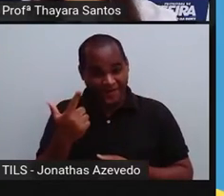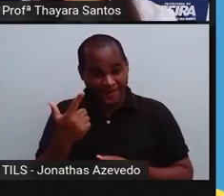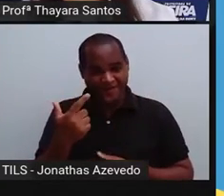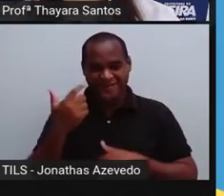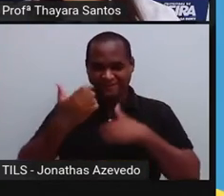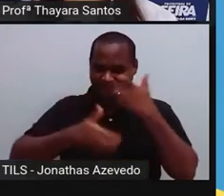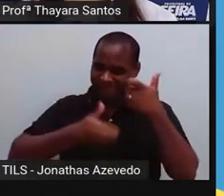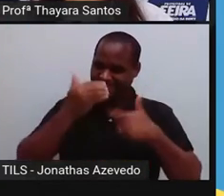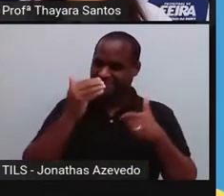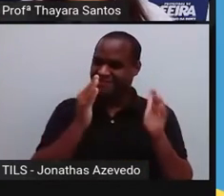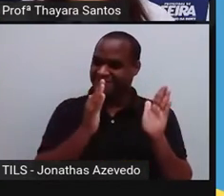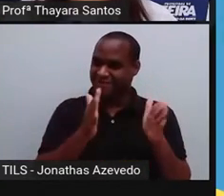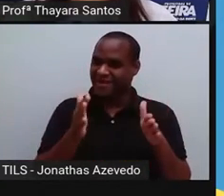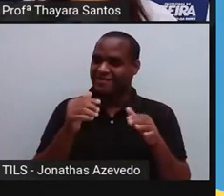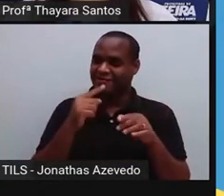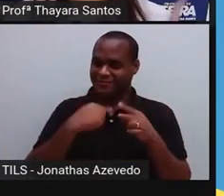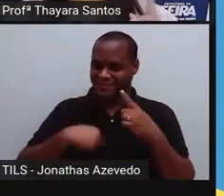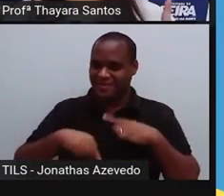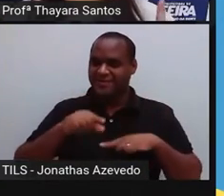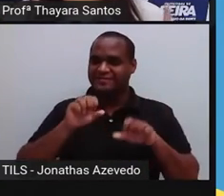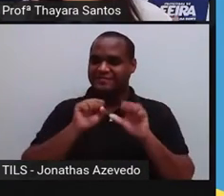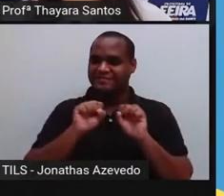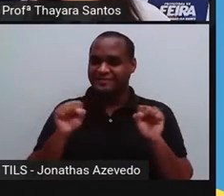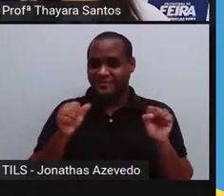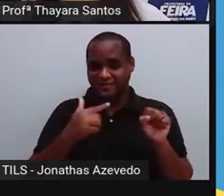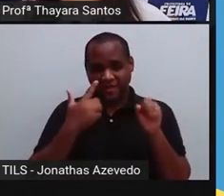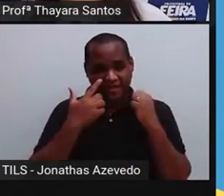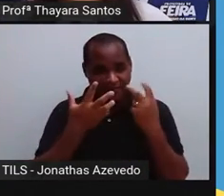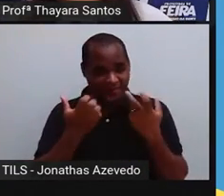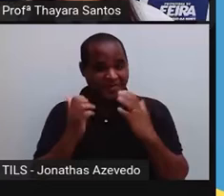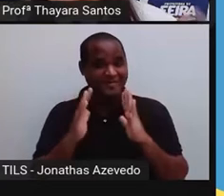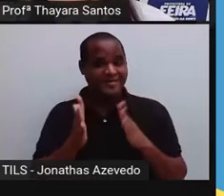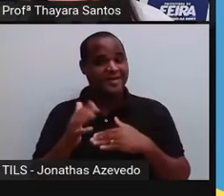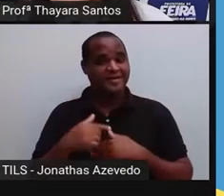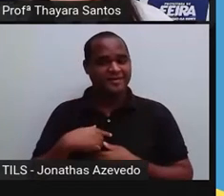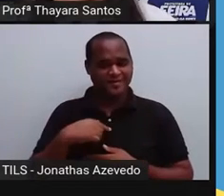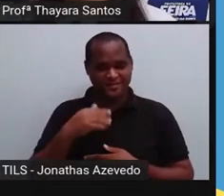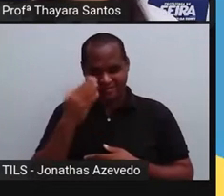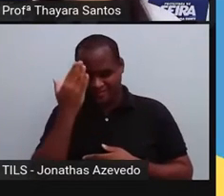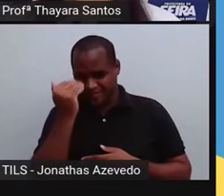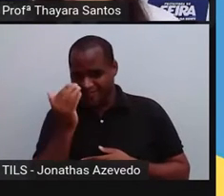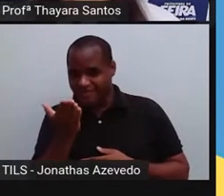é esse sistema circulatório. Será que vocês estão ligados já no que é ele?